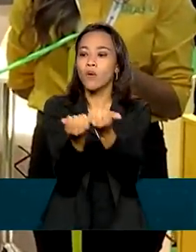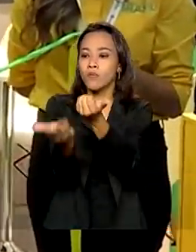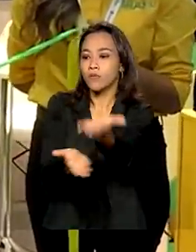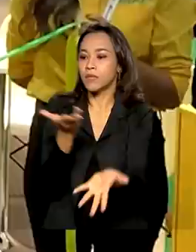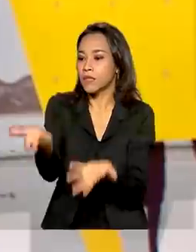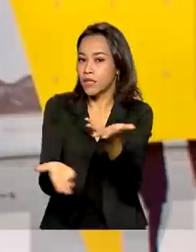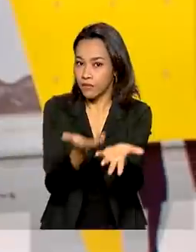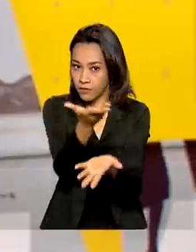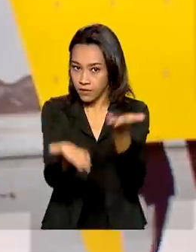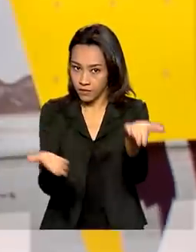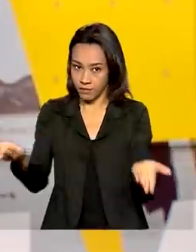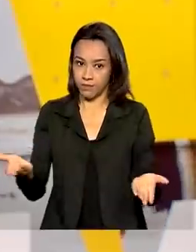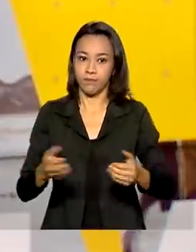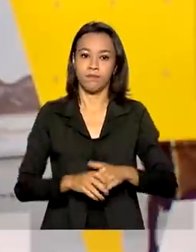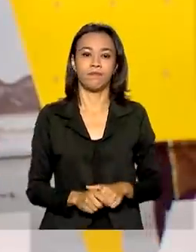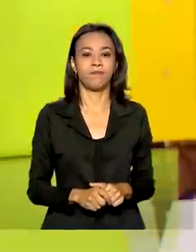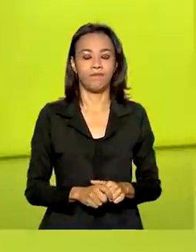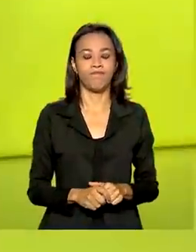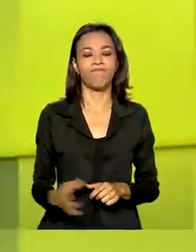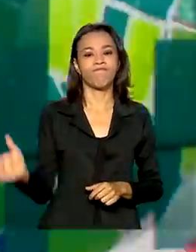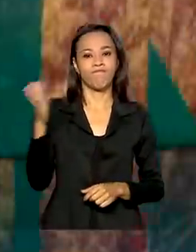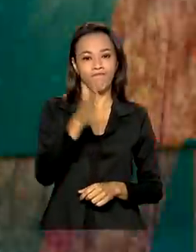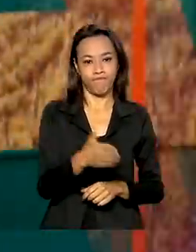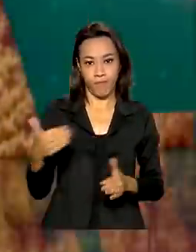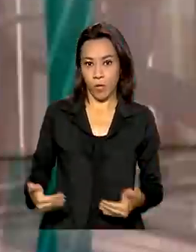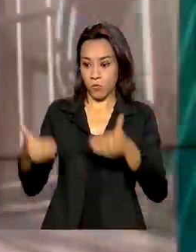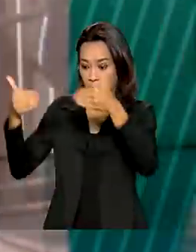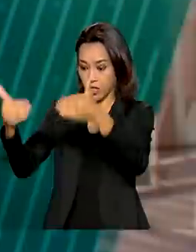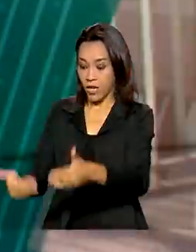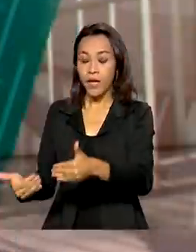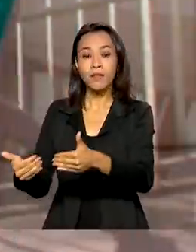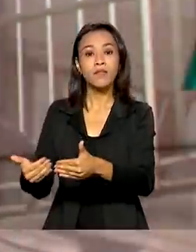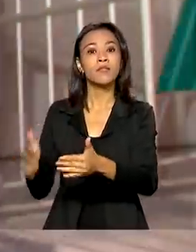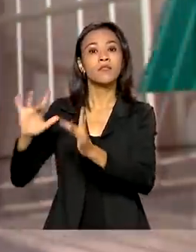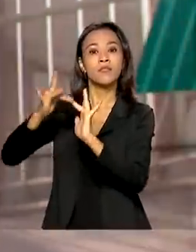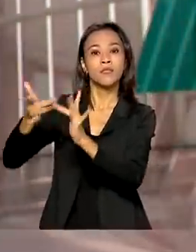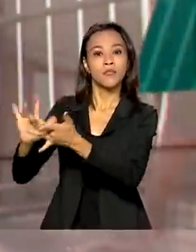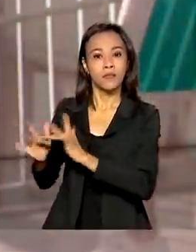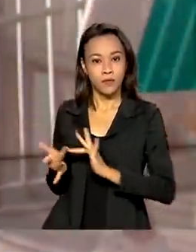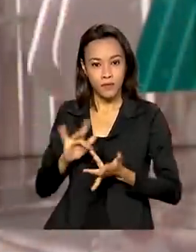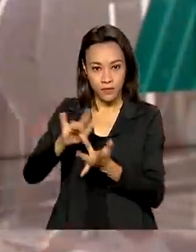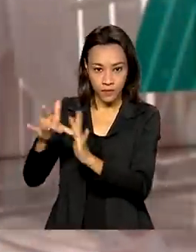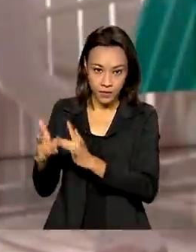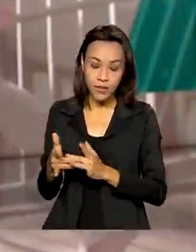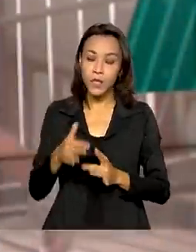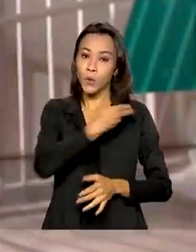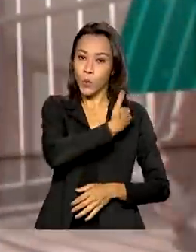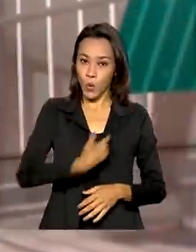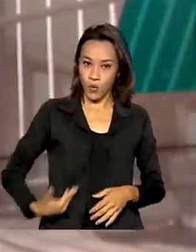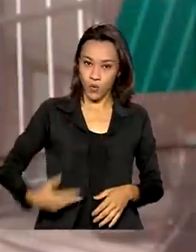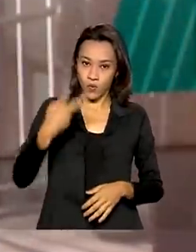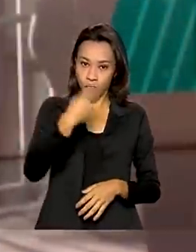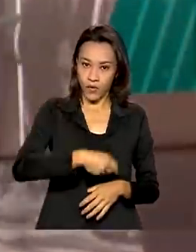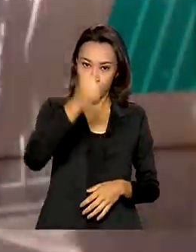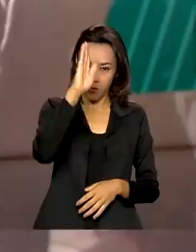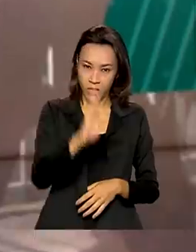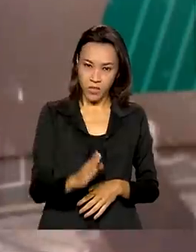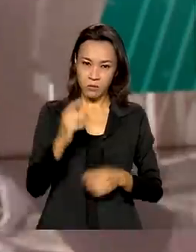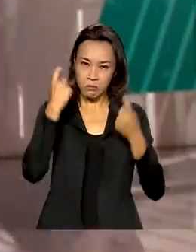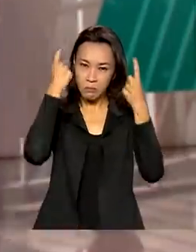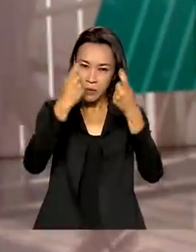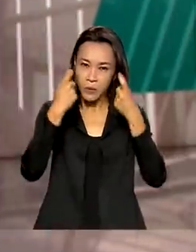consumidores. O Ministério das Relações Exteriores emitiu uma nota em que o governo brasileiro expressa profunda